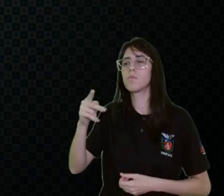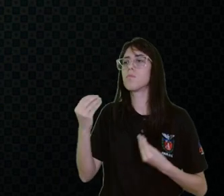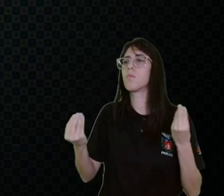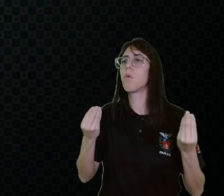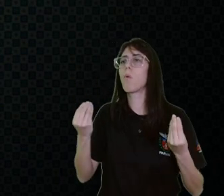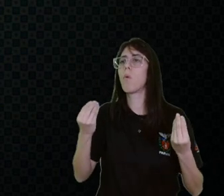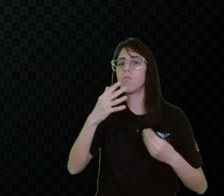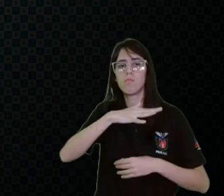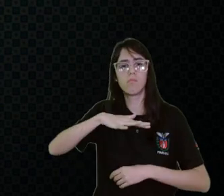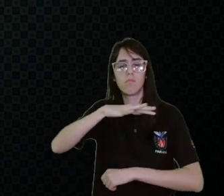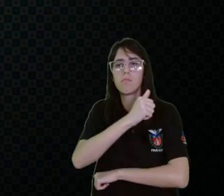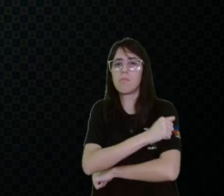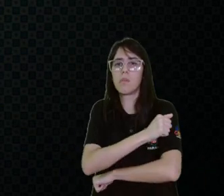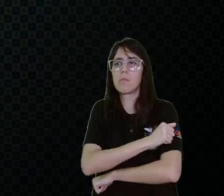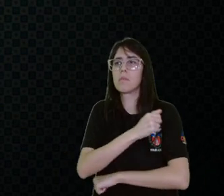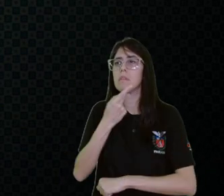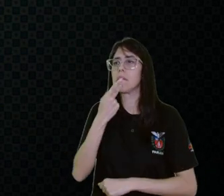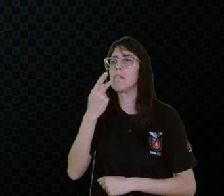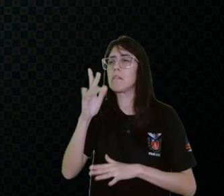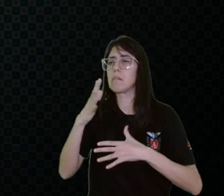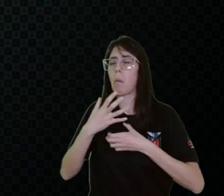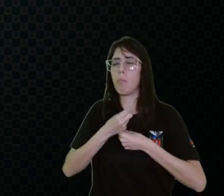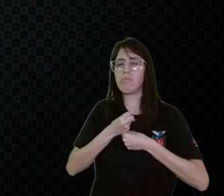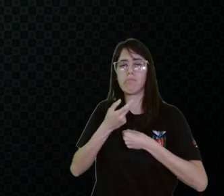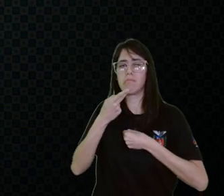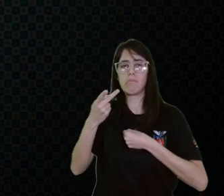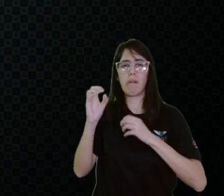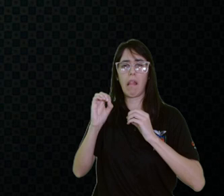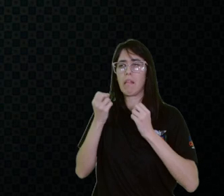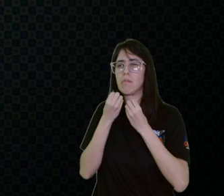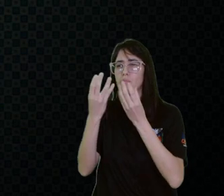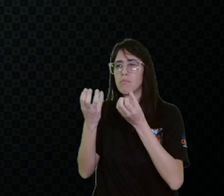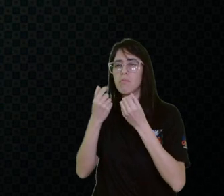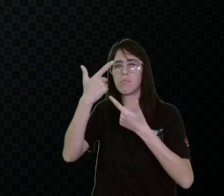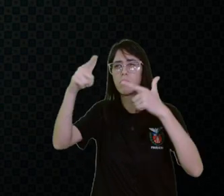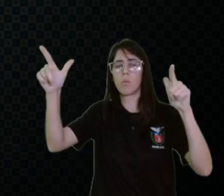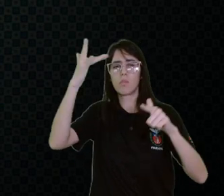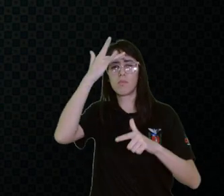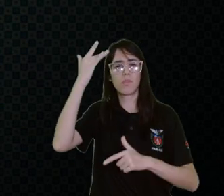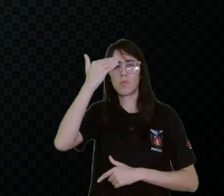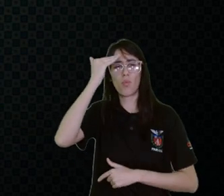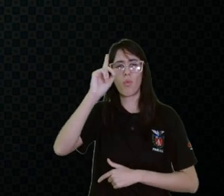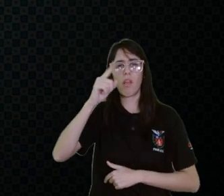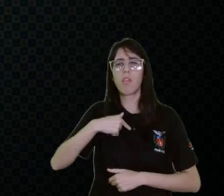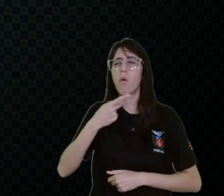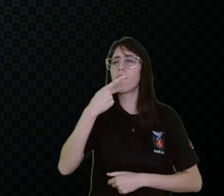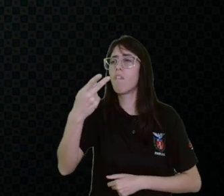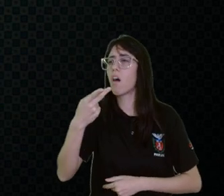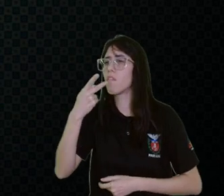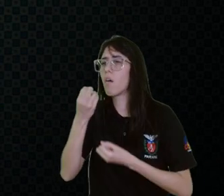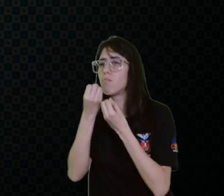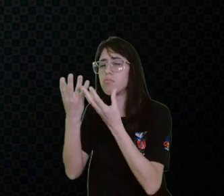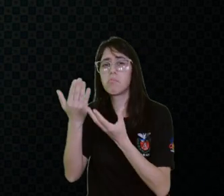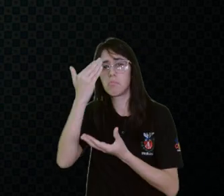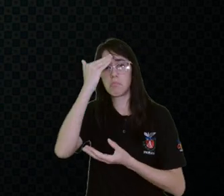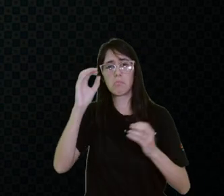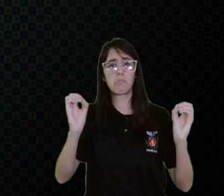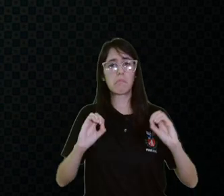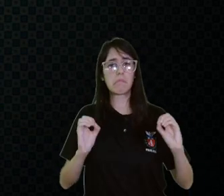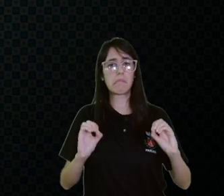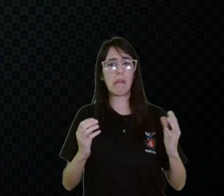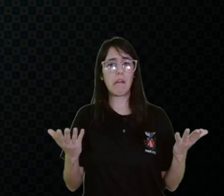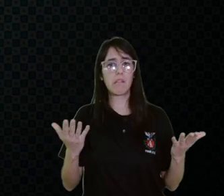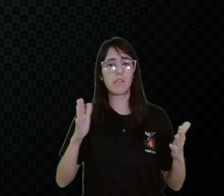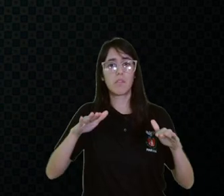quando deixamos de dizer o que sentimos, quando as pessoas não entendem o que a gente quer dizer, quando a gente não consegue expressar que a gente adquiriu aquela